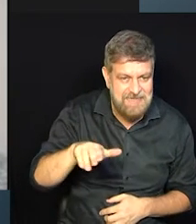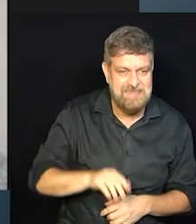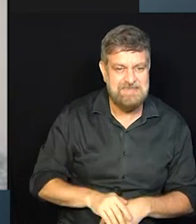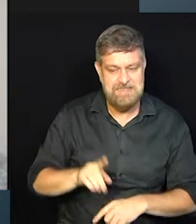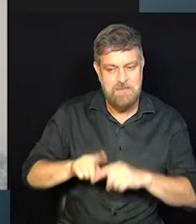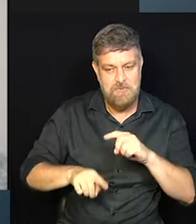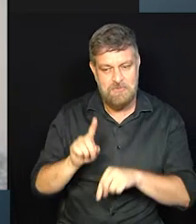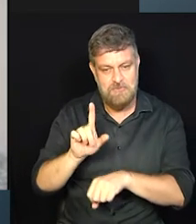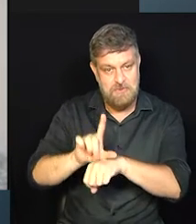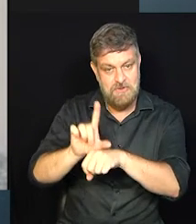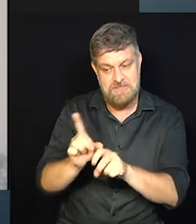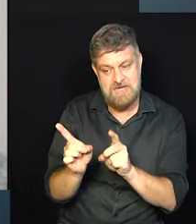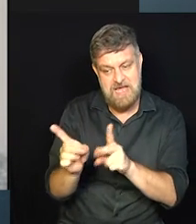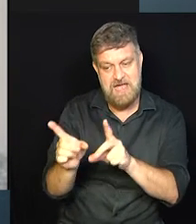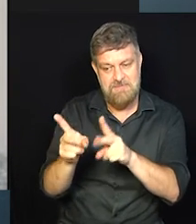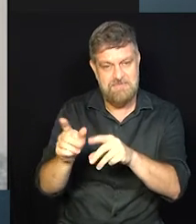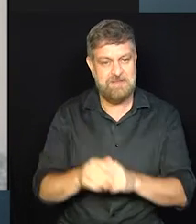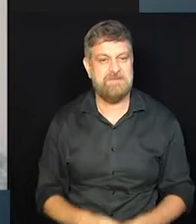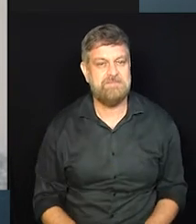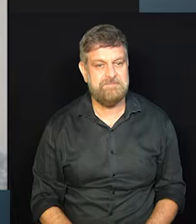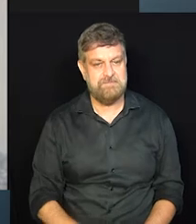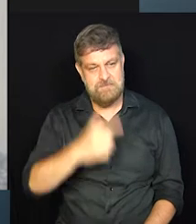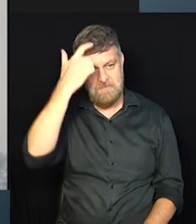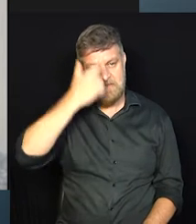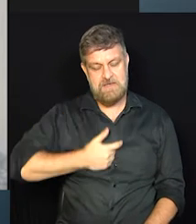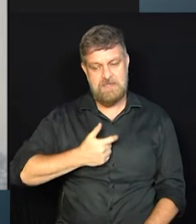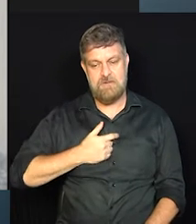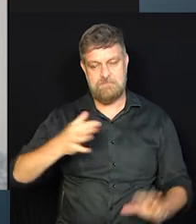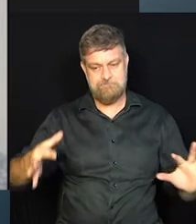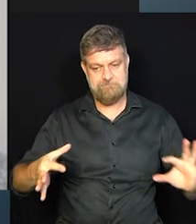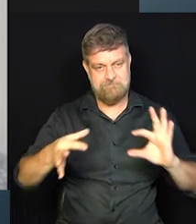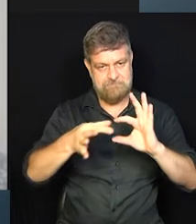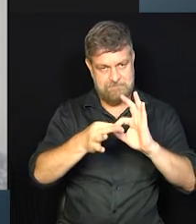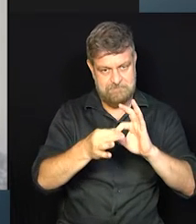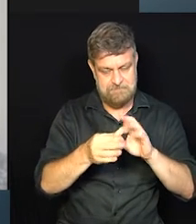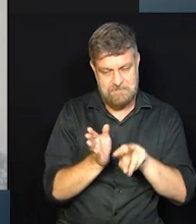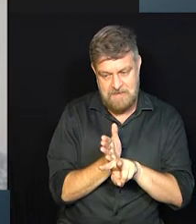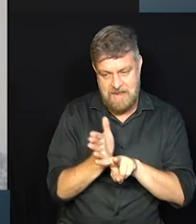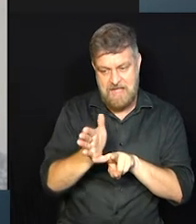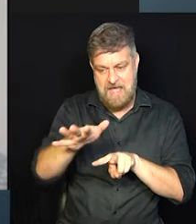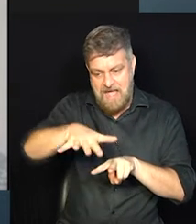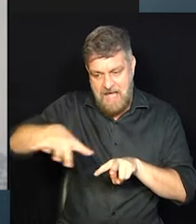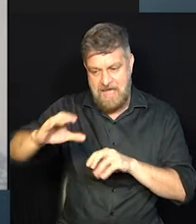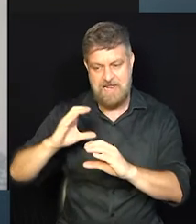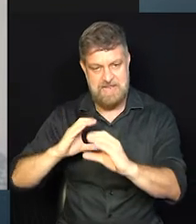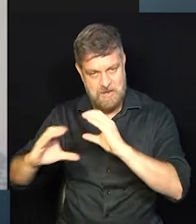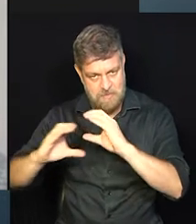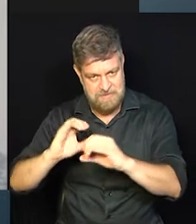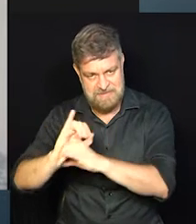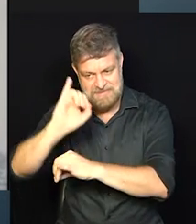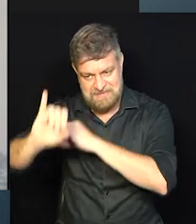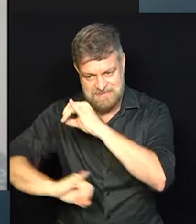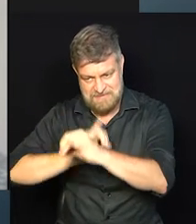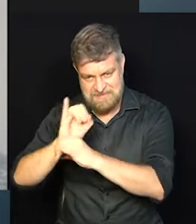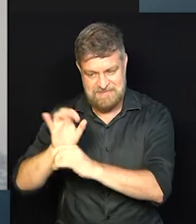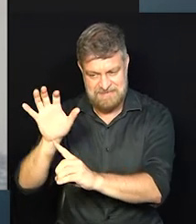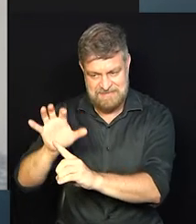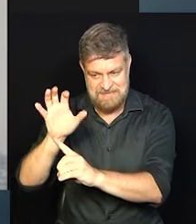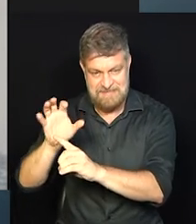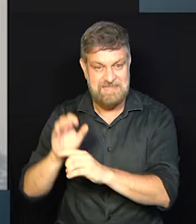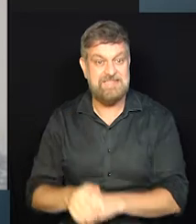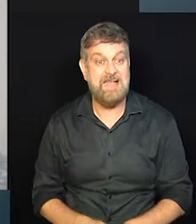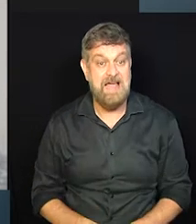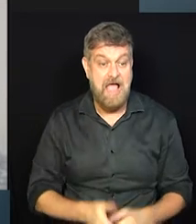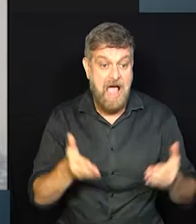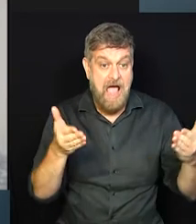E eu trabalho com isso hoje. Então, eu consegui conciliar a área da comunicação, como produtora digital, né? Influenciadora,